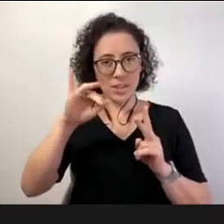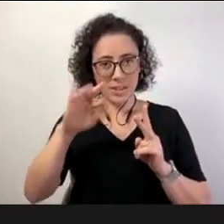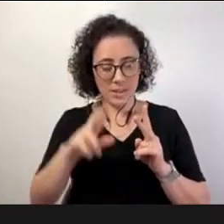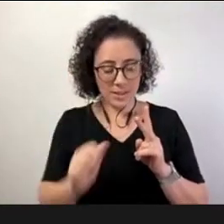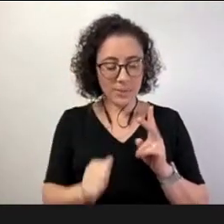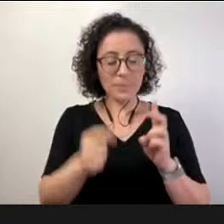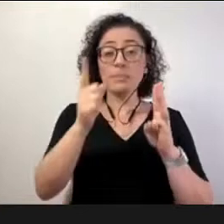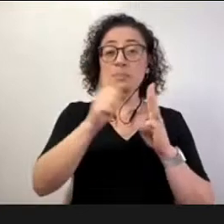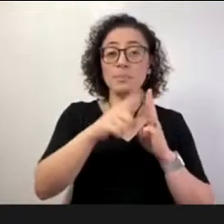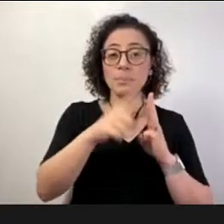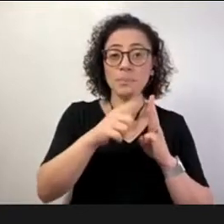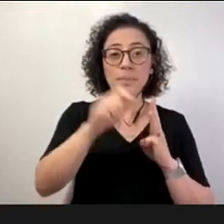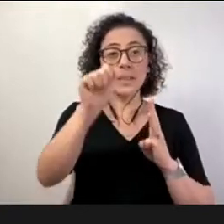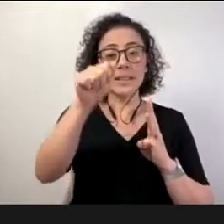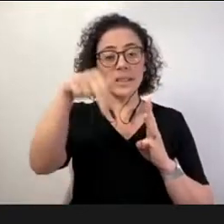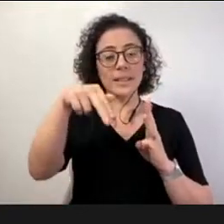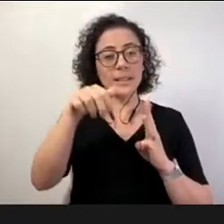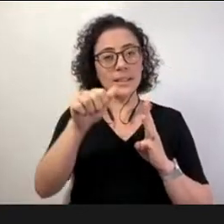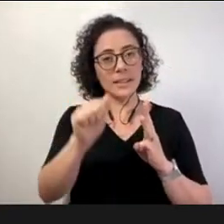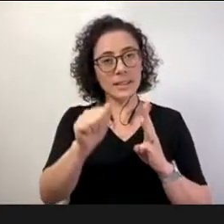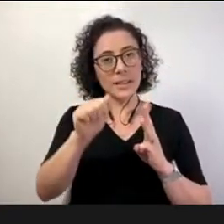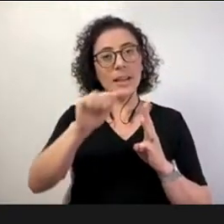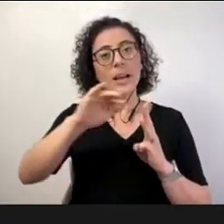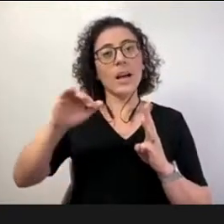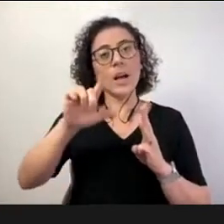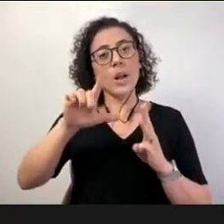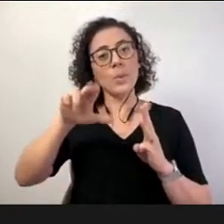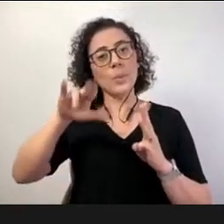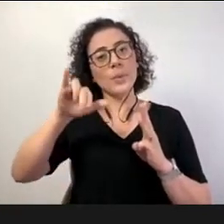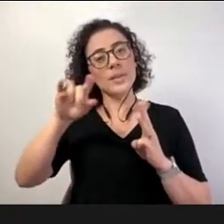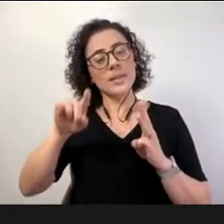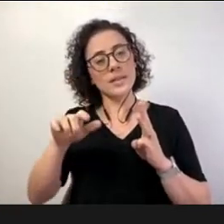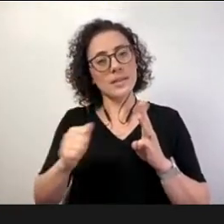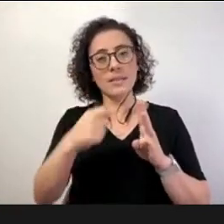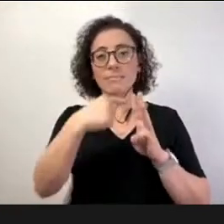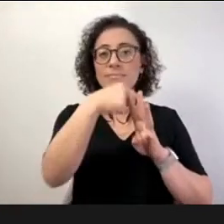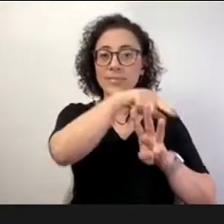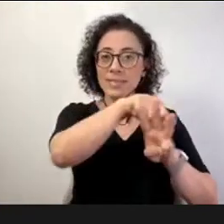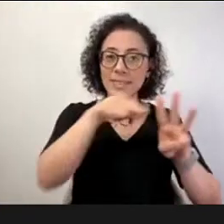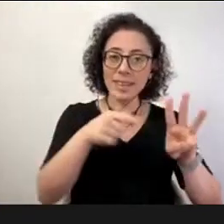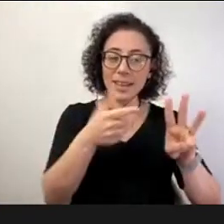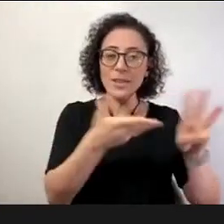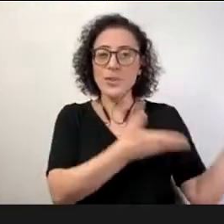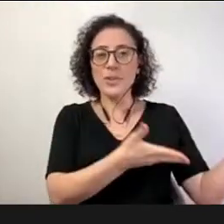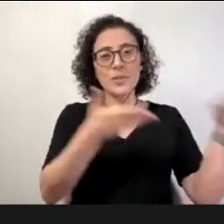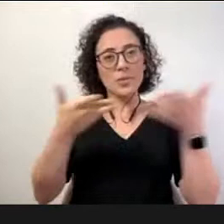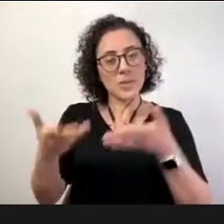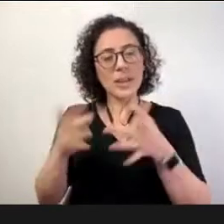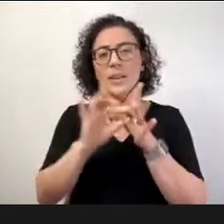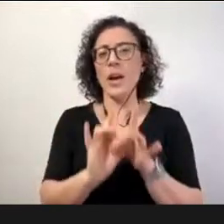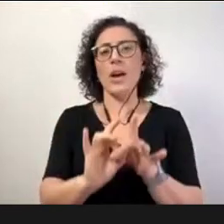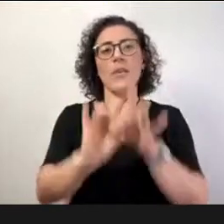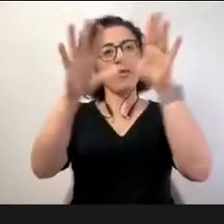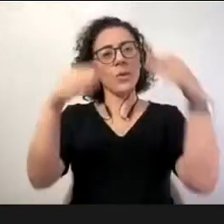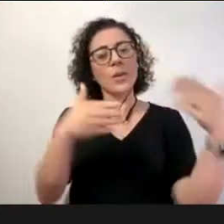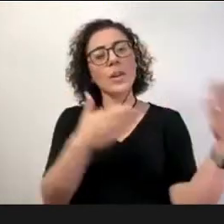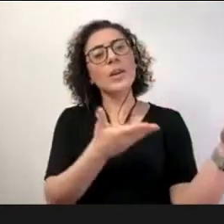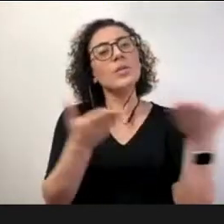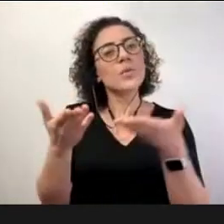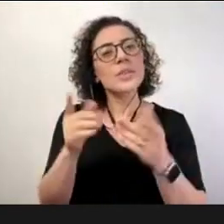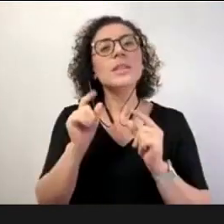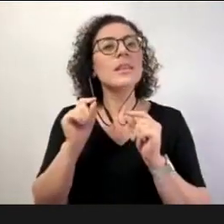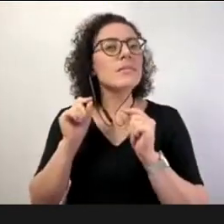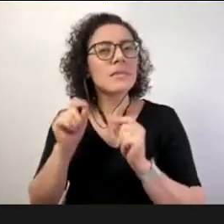mestre Ana Luíza Marino Killer. Fiquem à vontade para nos contarem quem vocês são e o que vocês